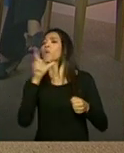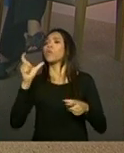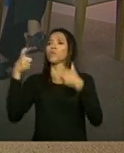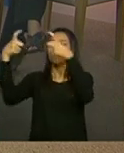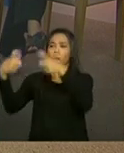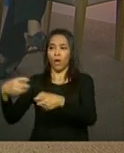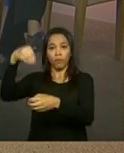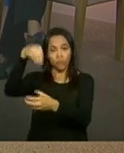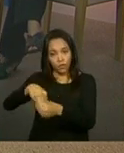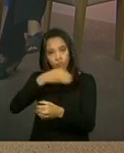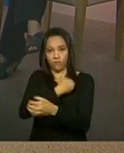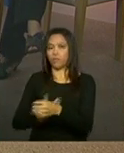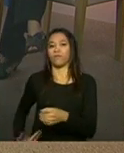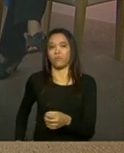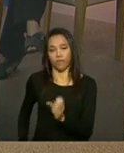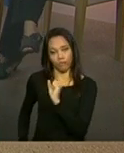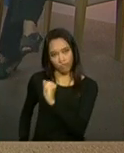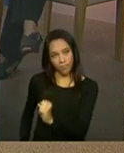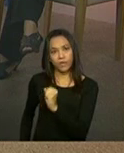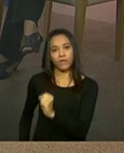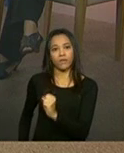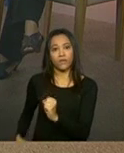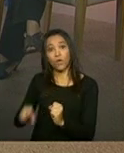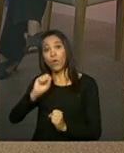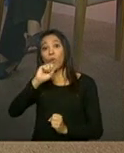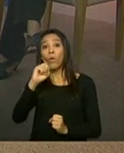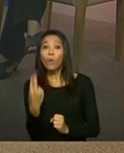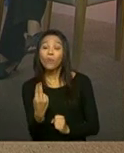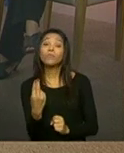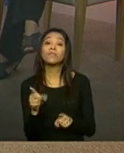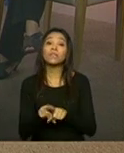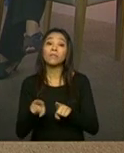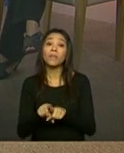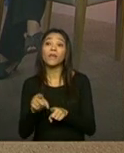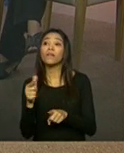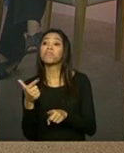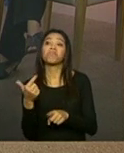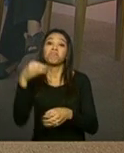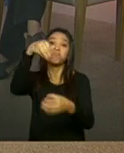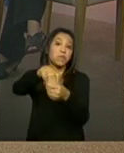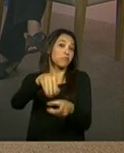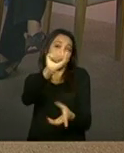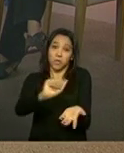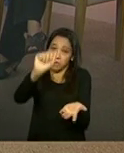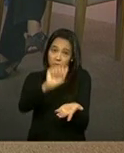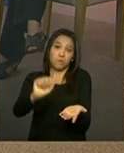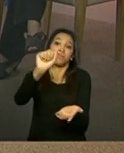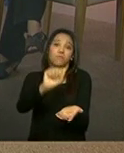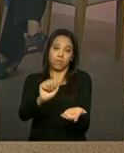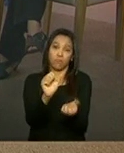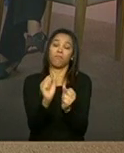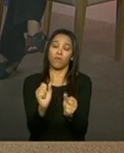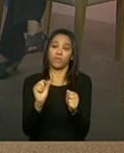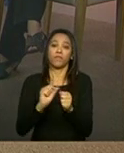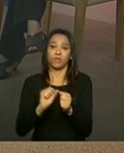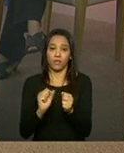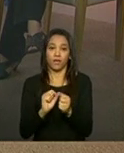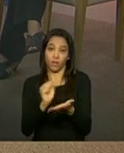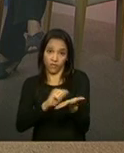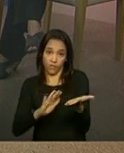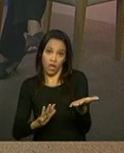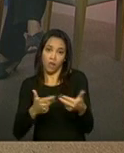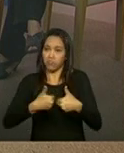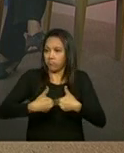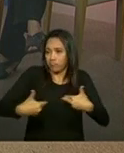ou na rede socioassistencial por entidades sem fins lucrativos. De toda forma, é obrigatório que